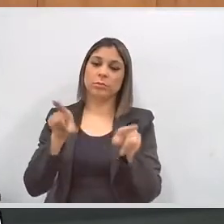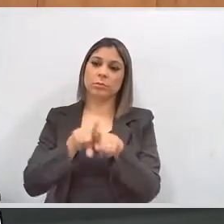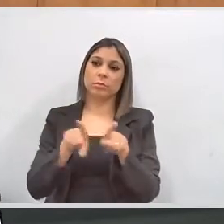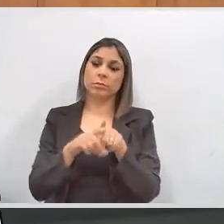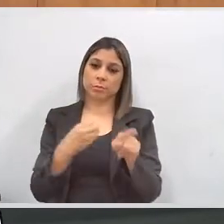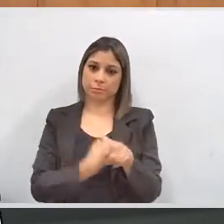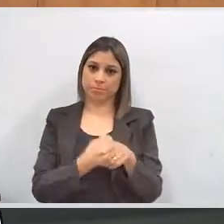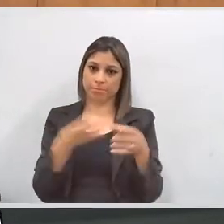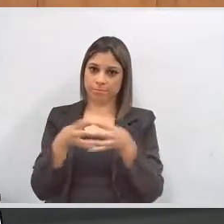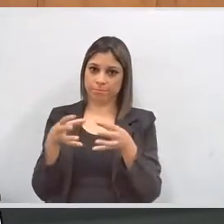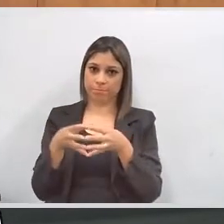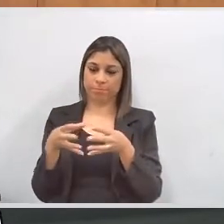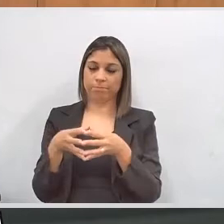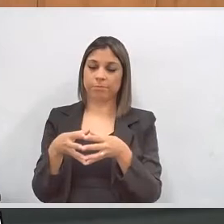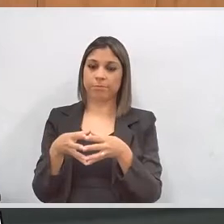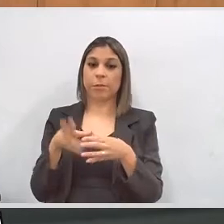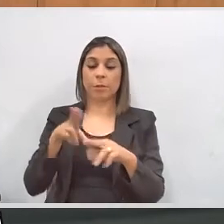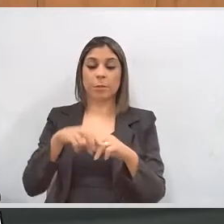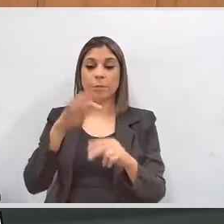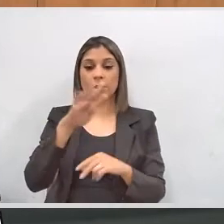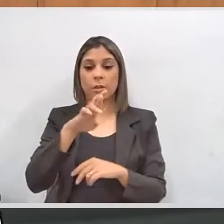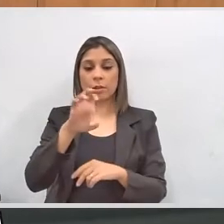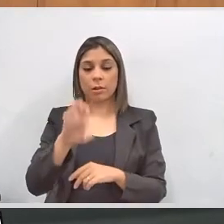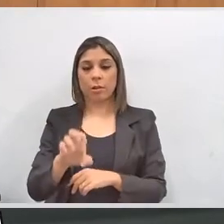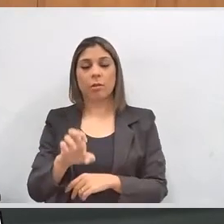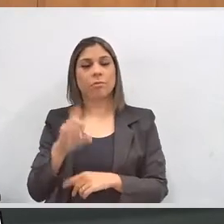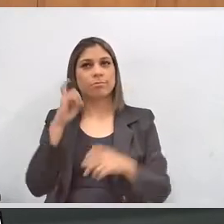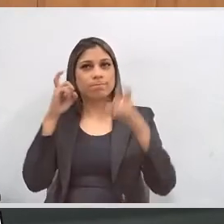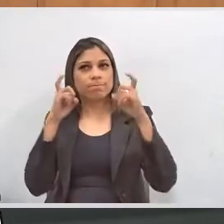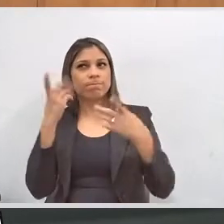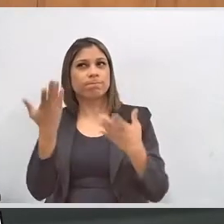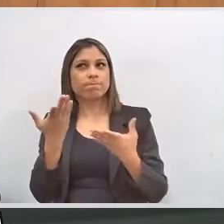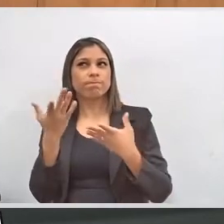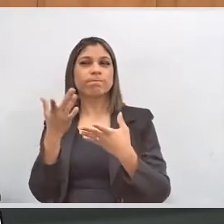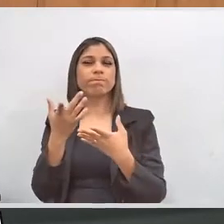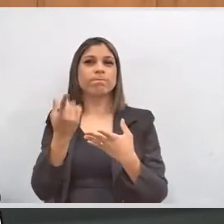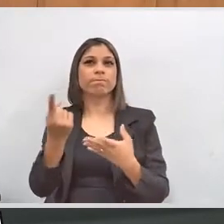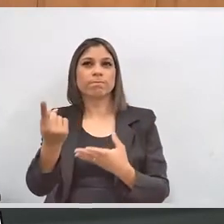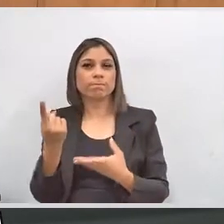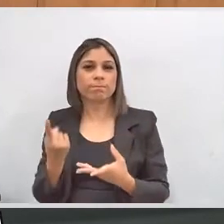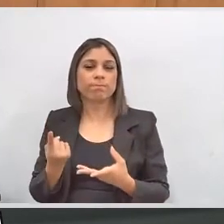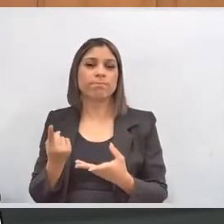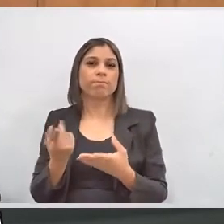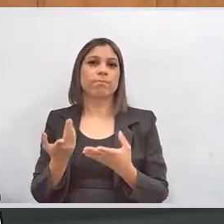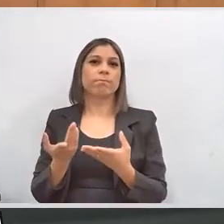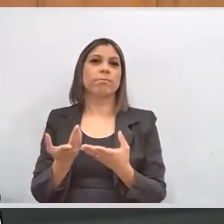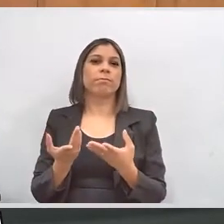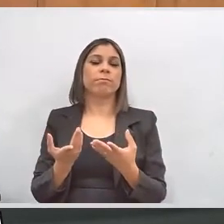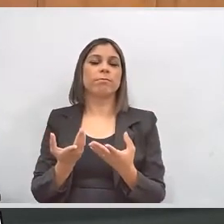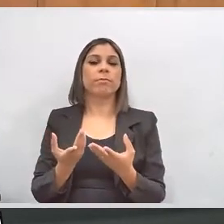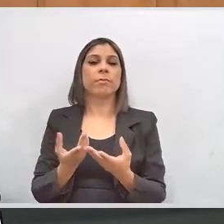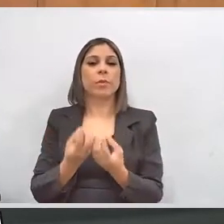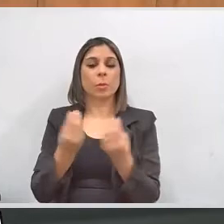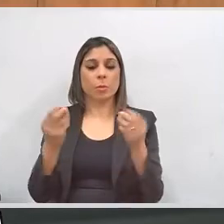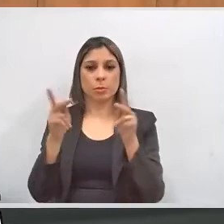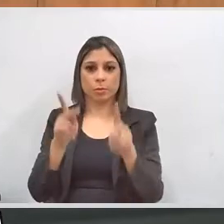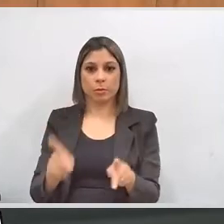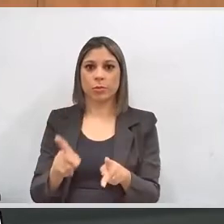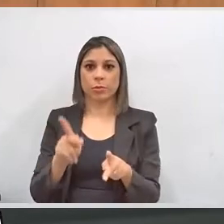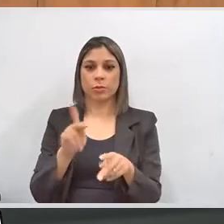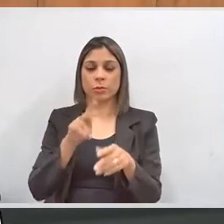também façam parte dessa comissão. E é por isso que o TRE se preocupou com essa composição bem heterogênea,